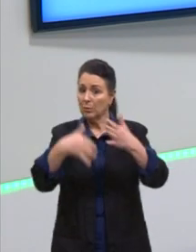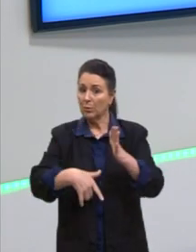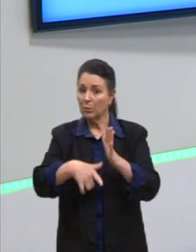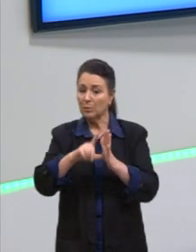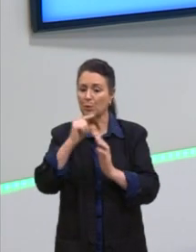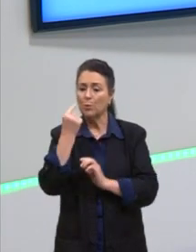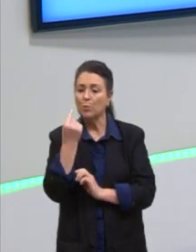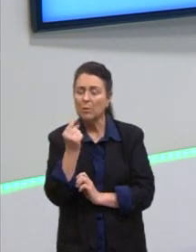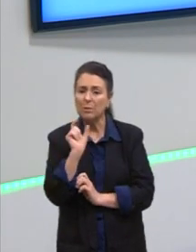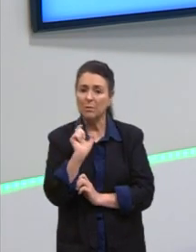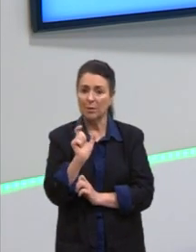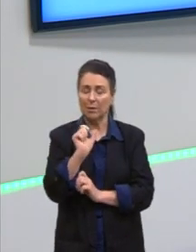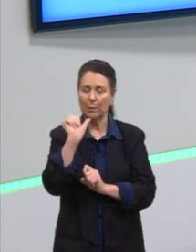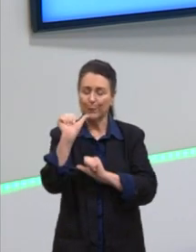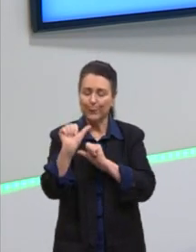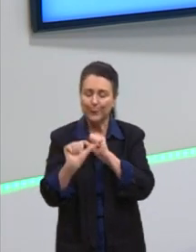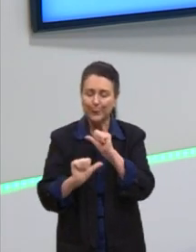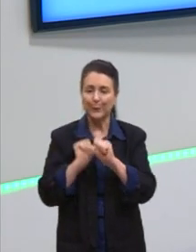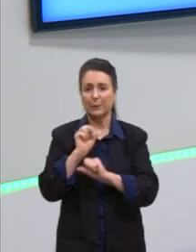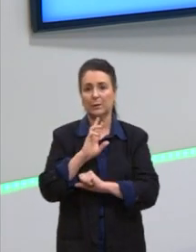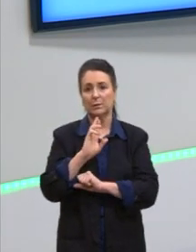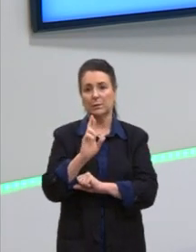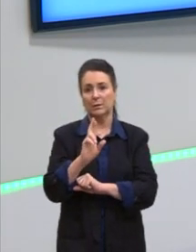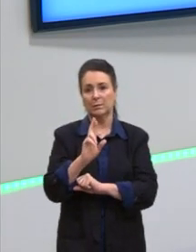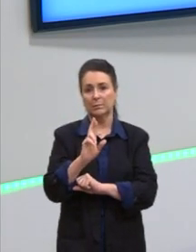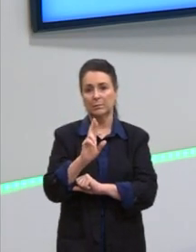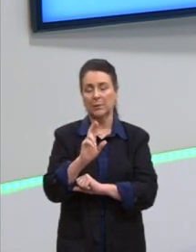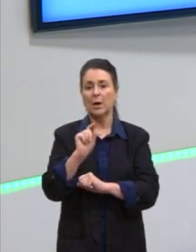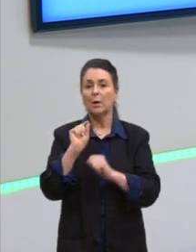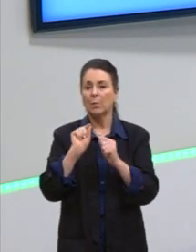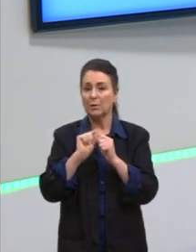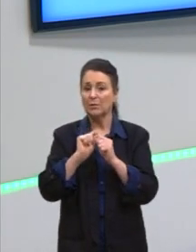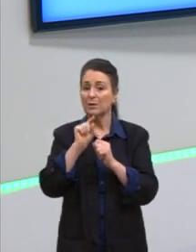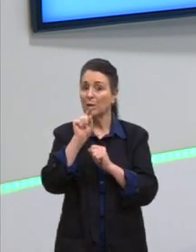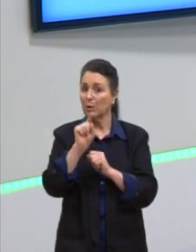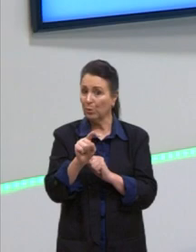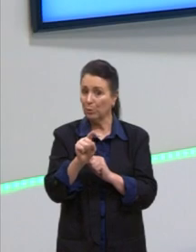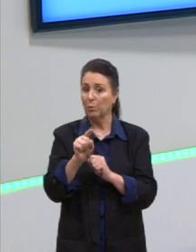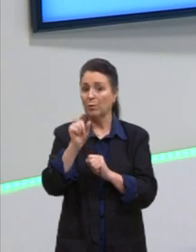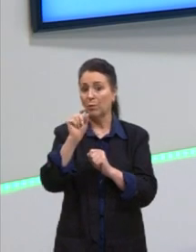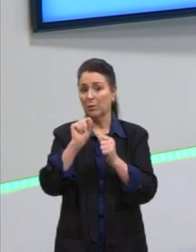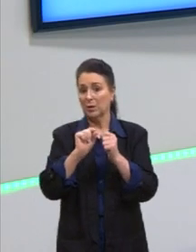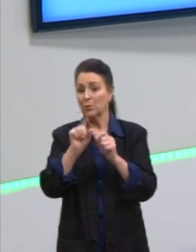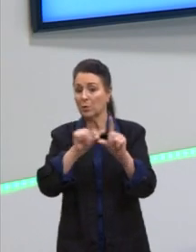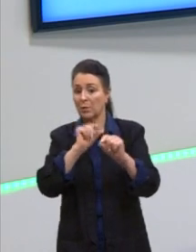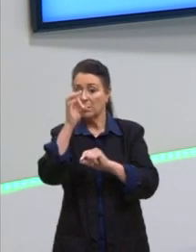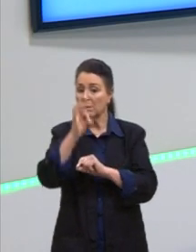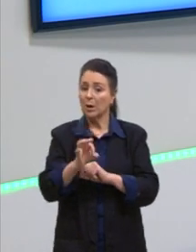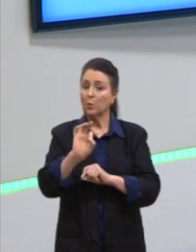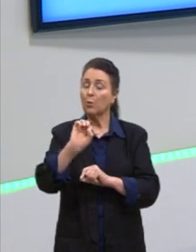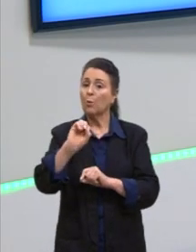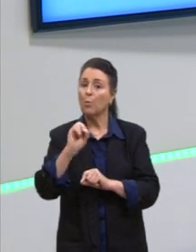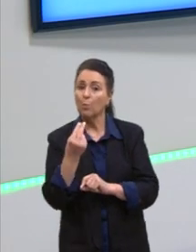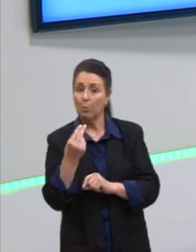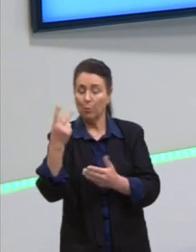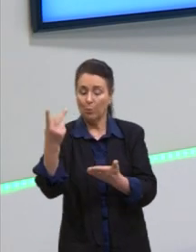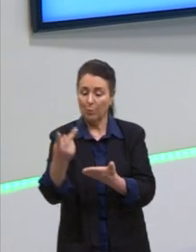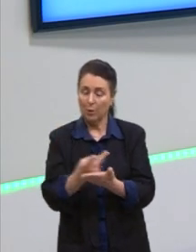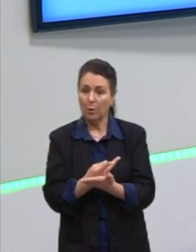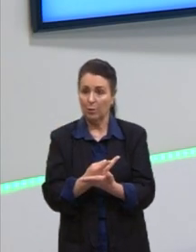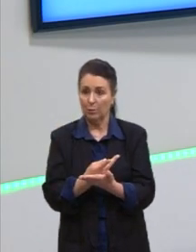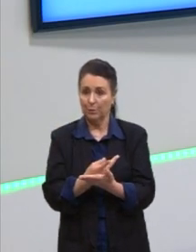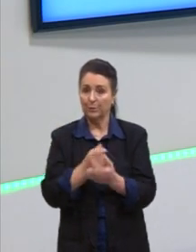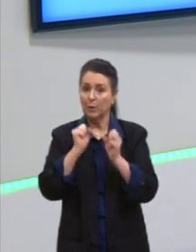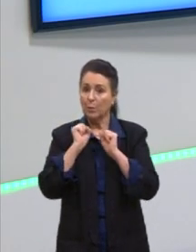palavrinha pode mudar a resposta, pode fazer vocês acertarem ou não a questão. Então, pode parecer, entre